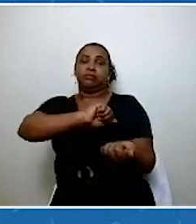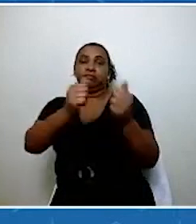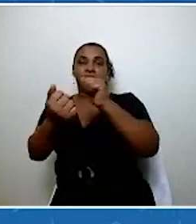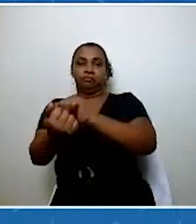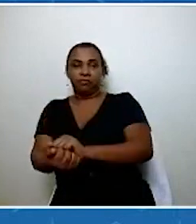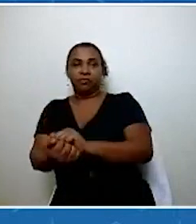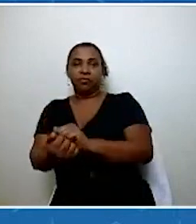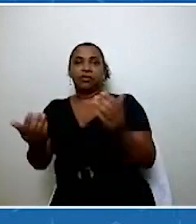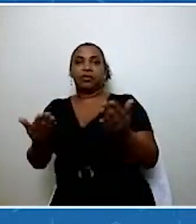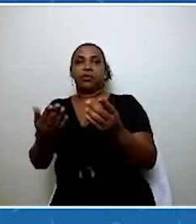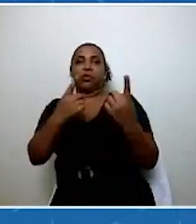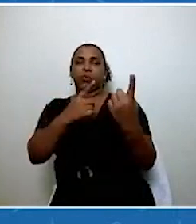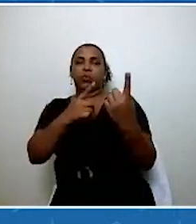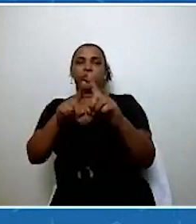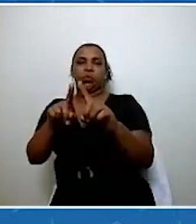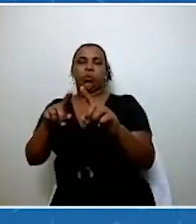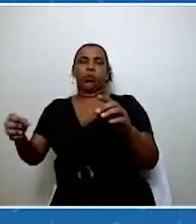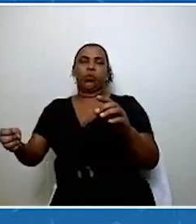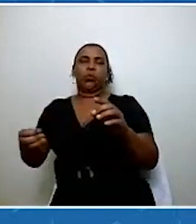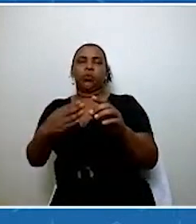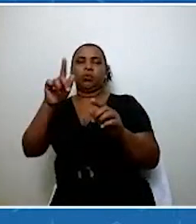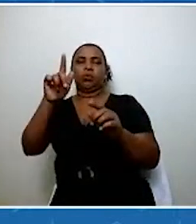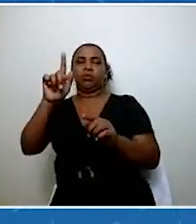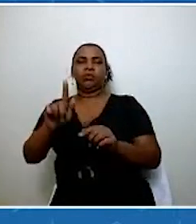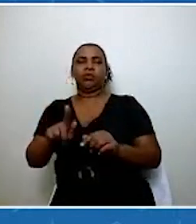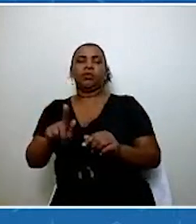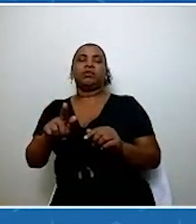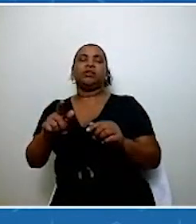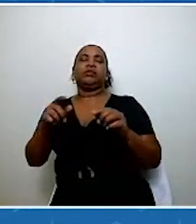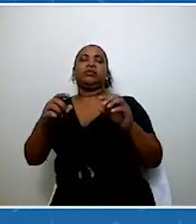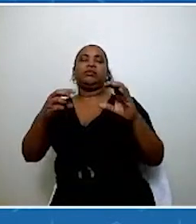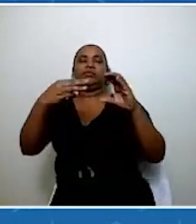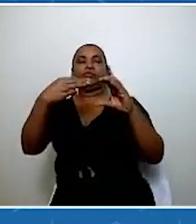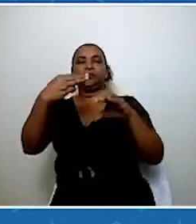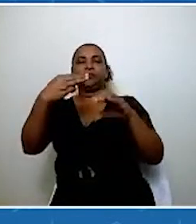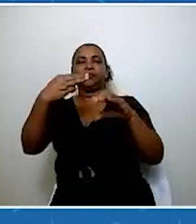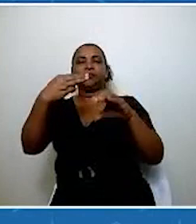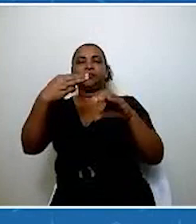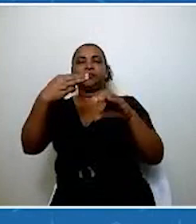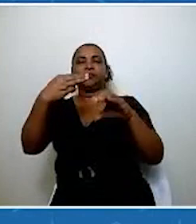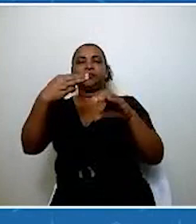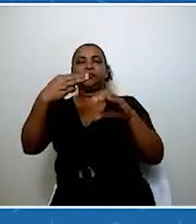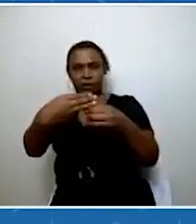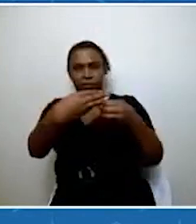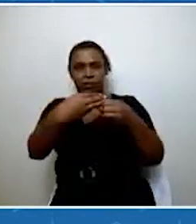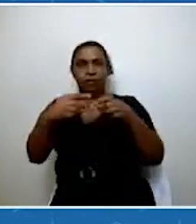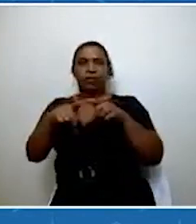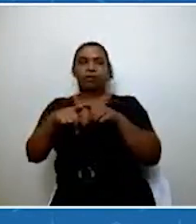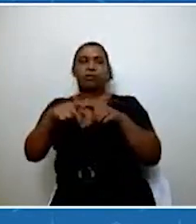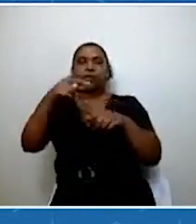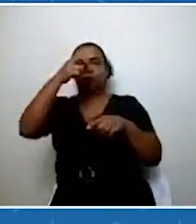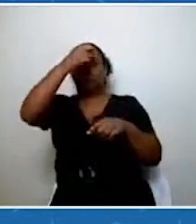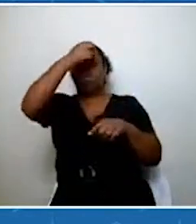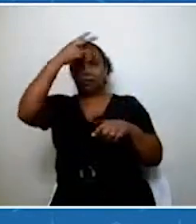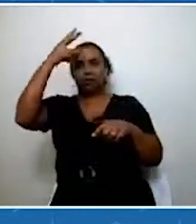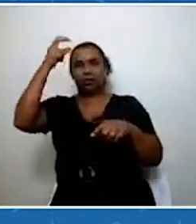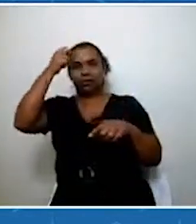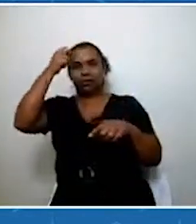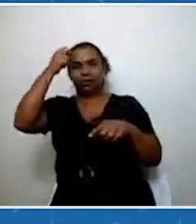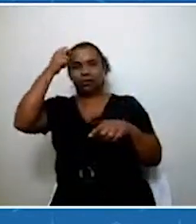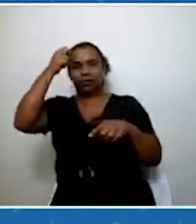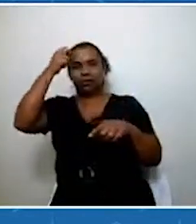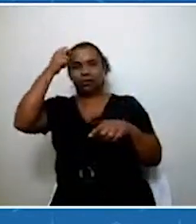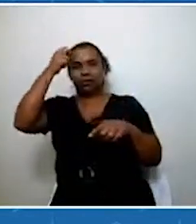dos parlamentos municipais, do próprio prefeitura, trazer ao conhecimento delas que a gente integra, o Rio de Janeiro